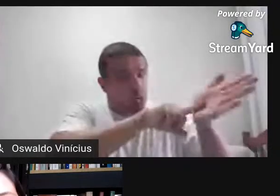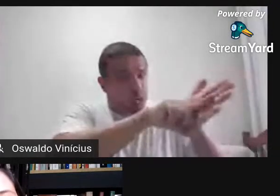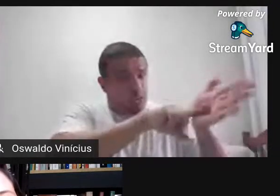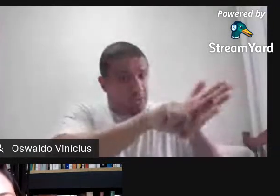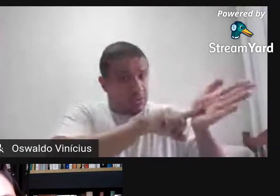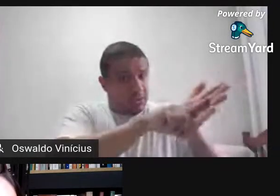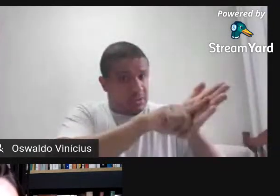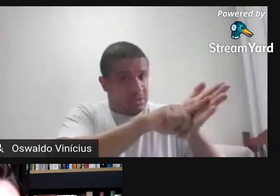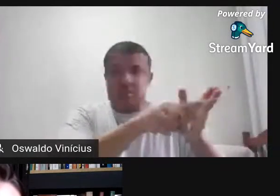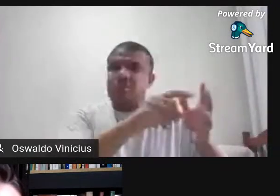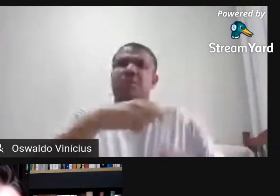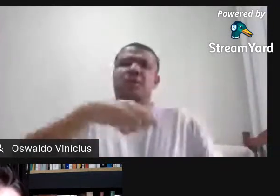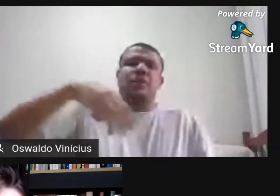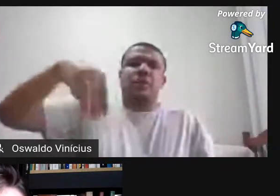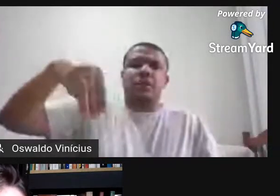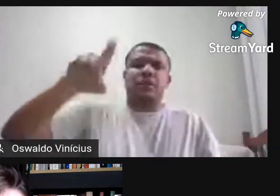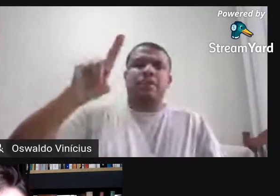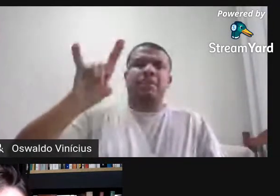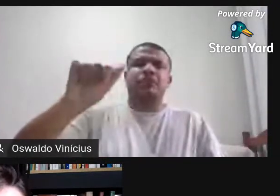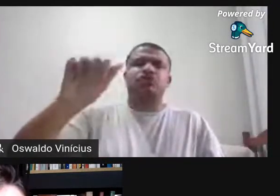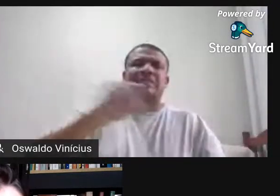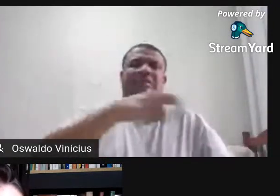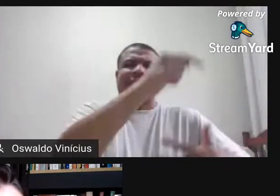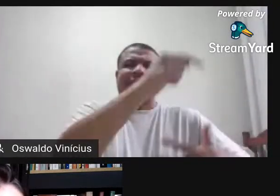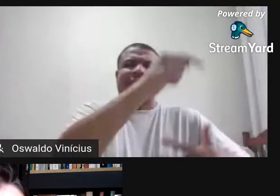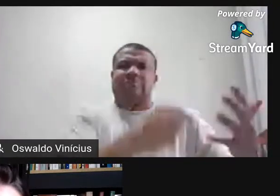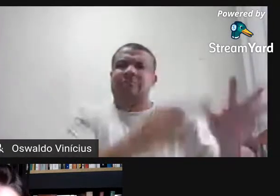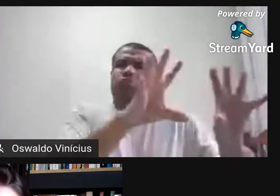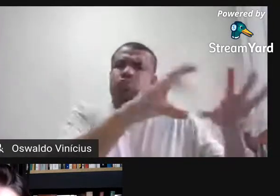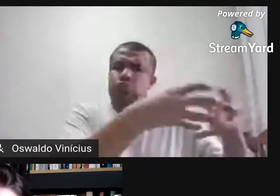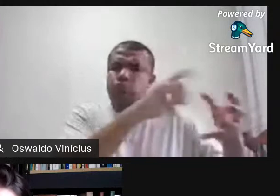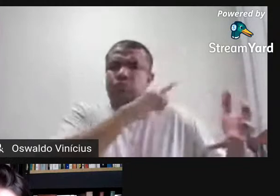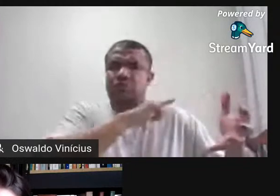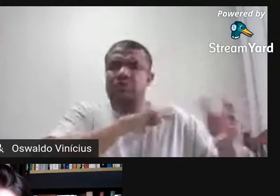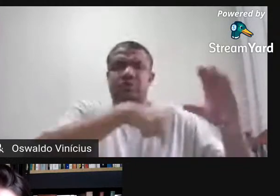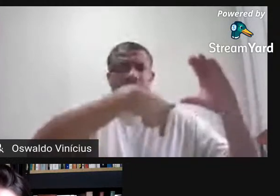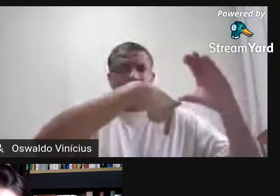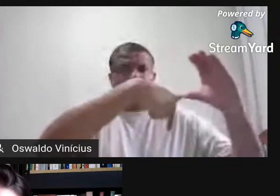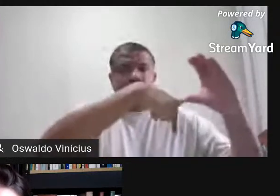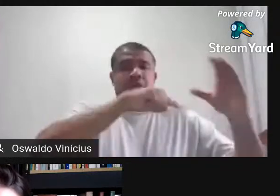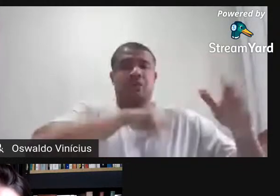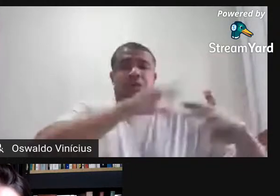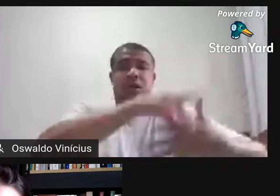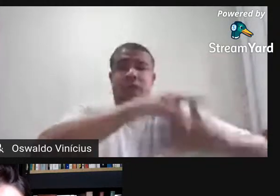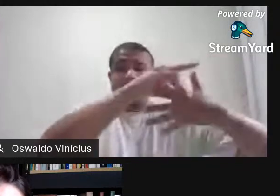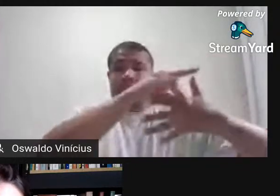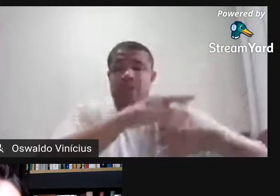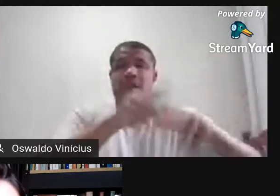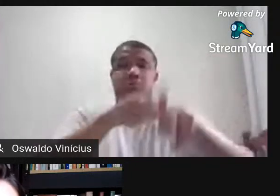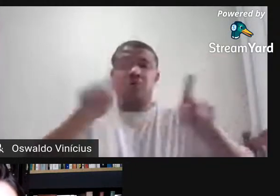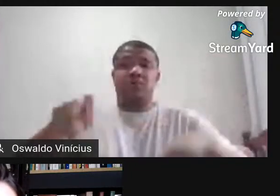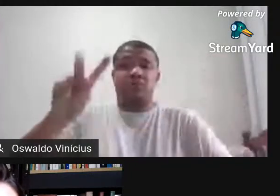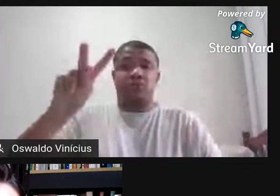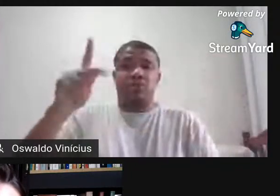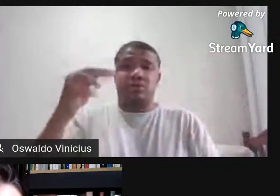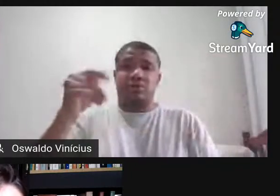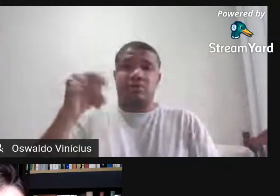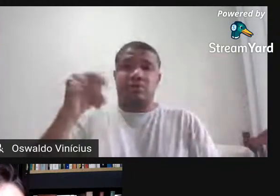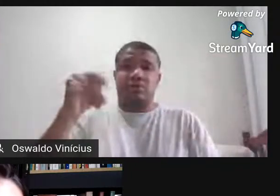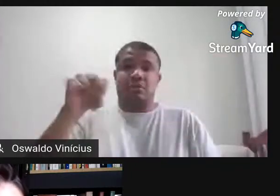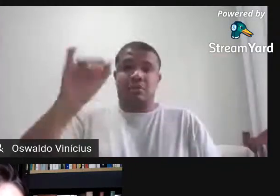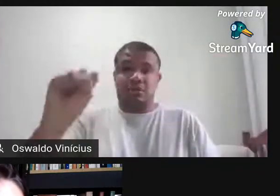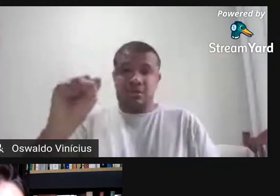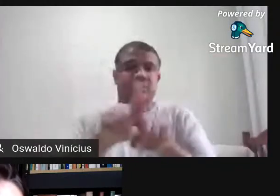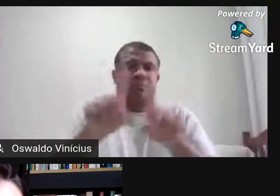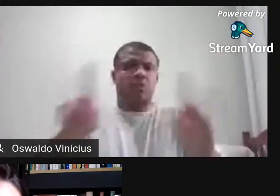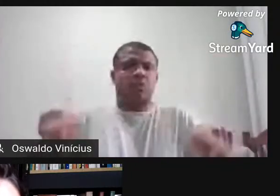né, Estudo sobre Intermediabilidade, que é certificado pelo CNPq, ele é liderado pela professora Thais e pelo professor Klaus Kluber, que